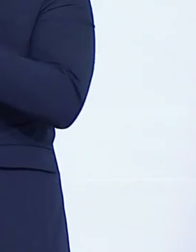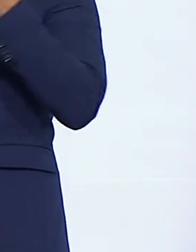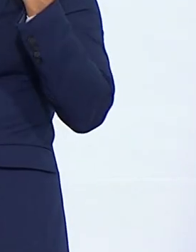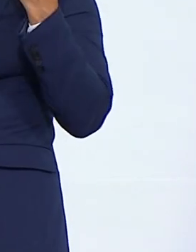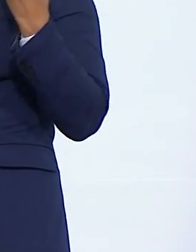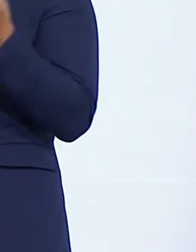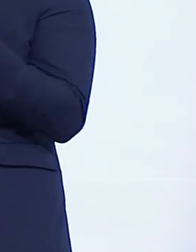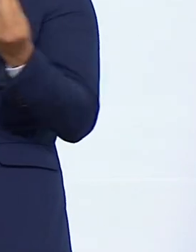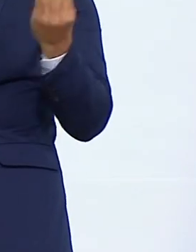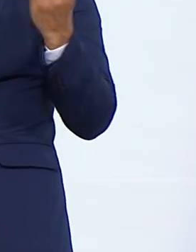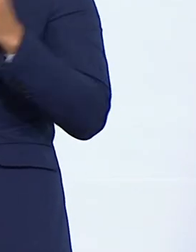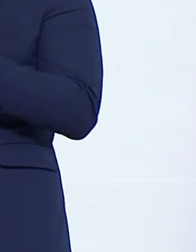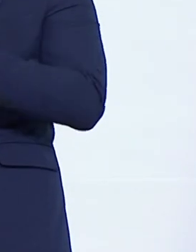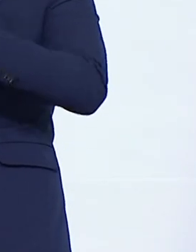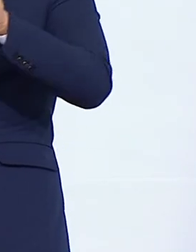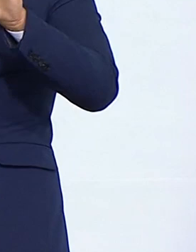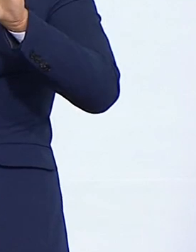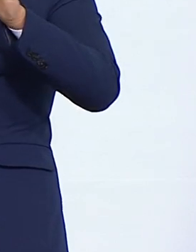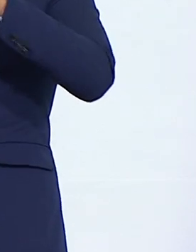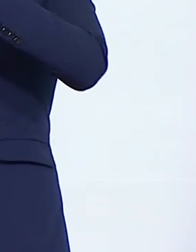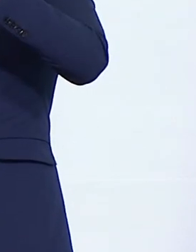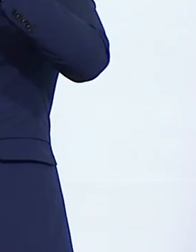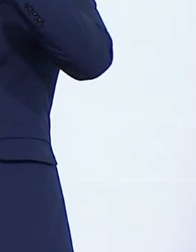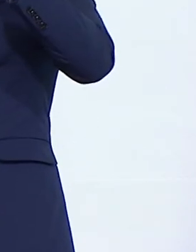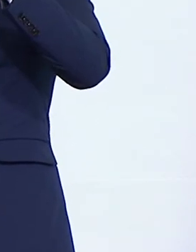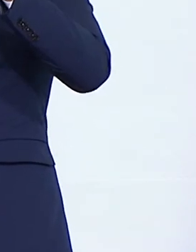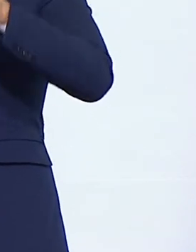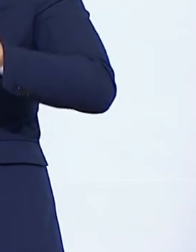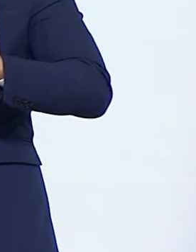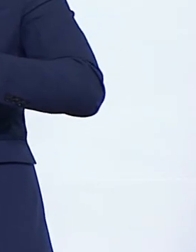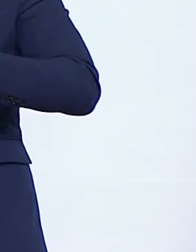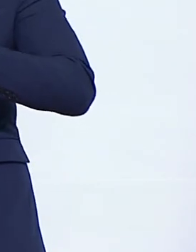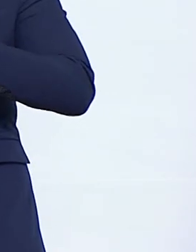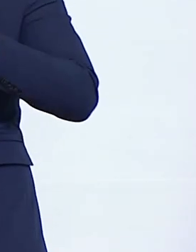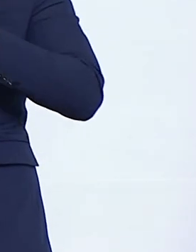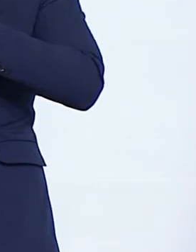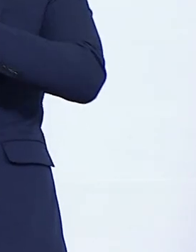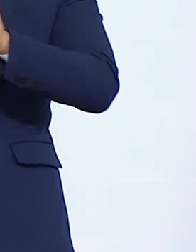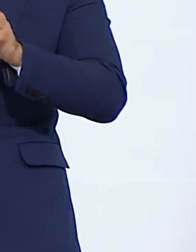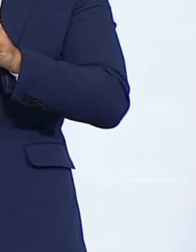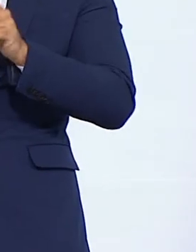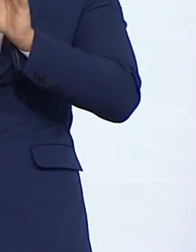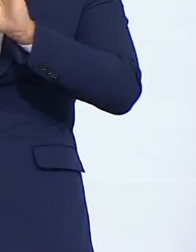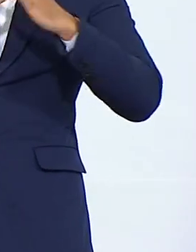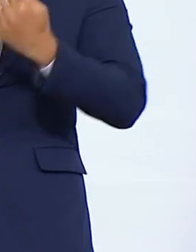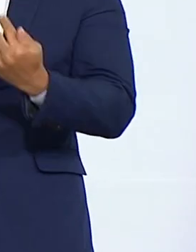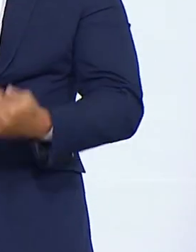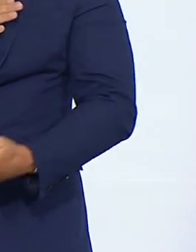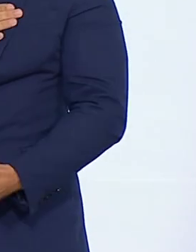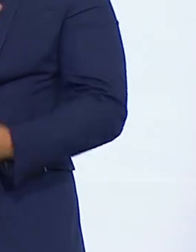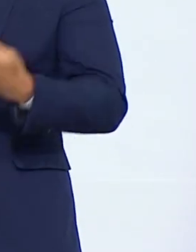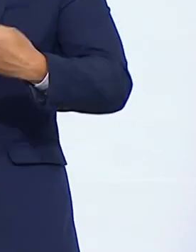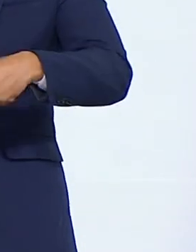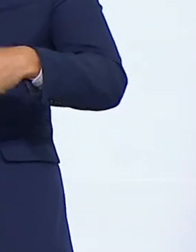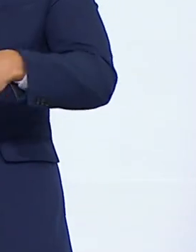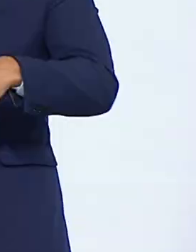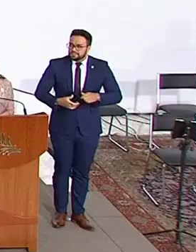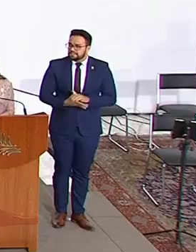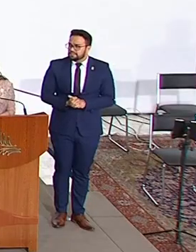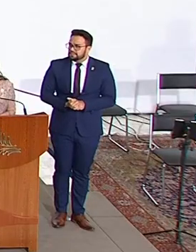E para não me estender muito, eu gostaria de falar do quanto a família gostaria, precisa